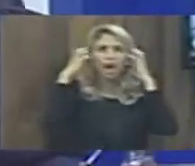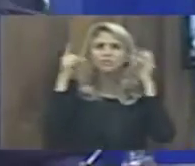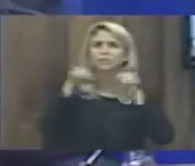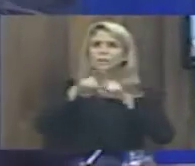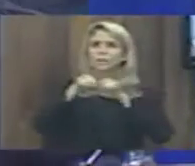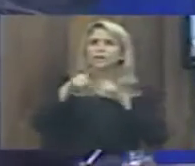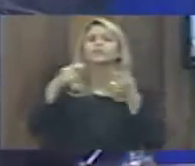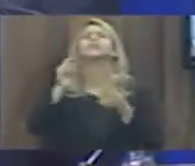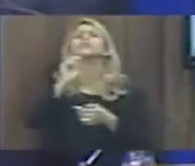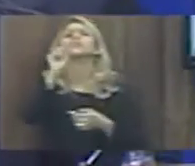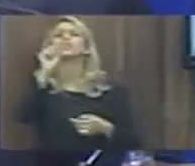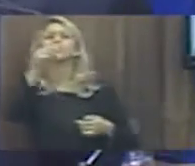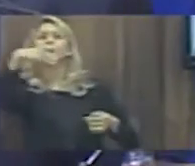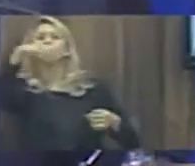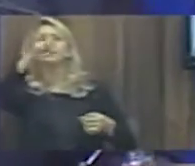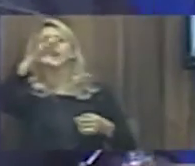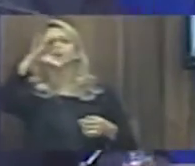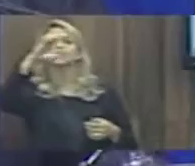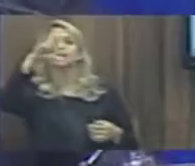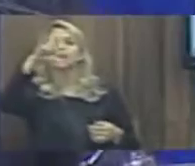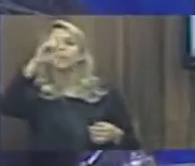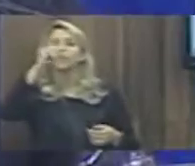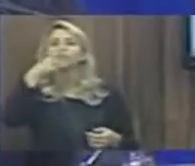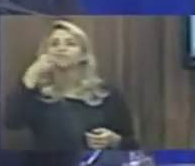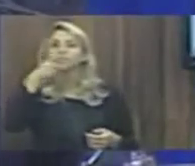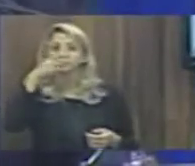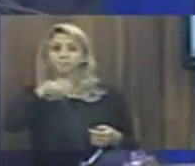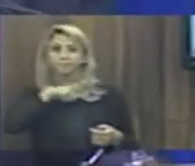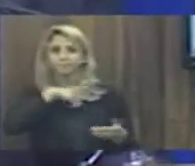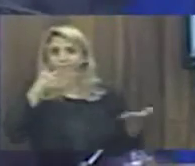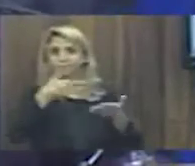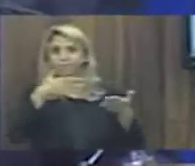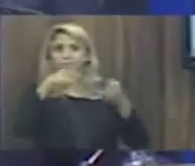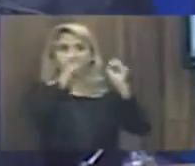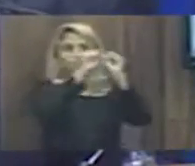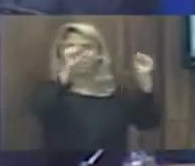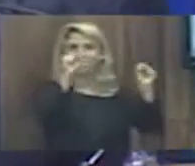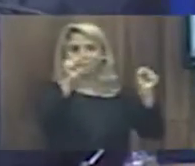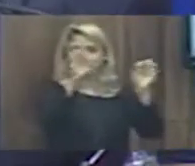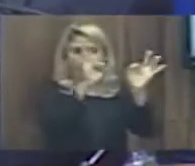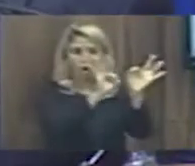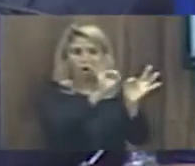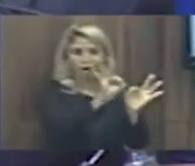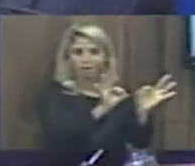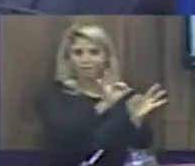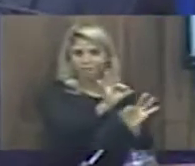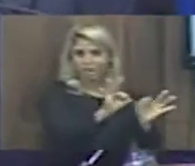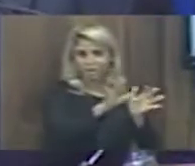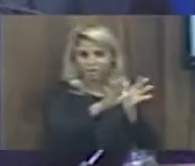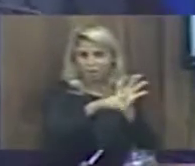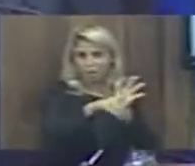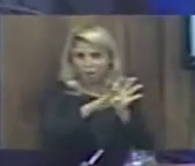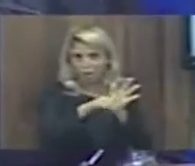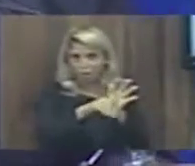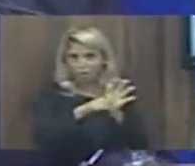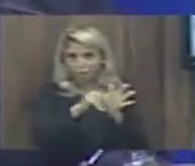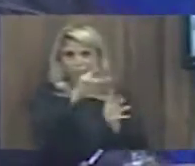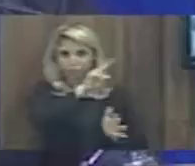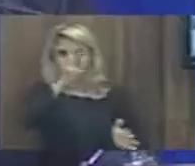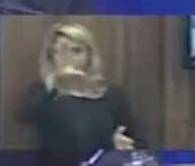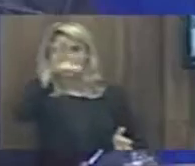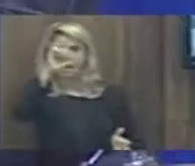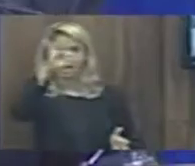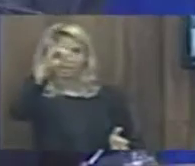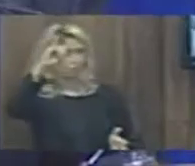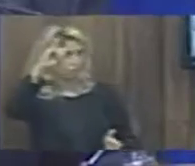diz que existe um esquema montado de corrupção pelo senhor Cate, que foi secretário de Fazenda e